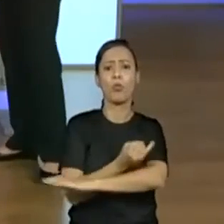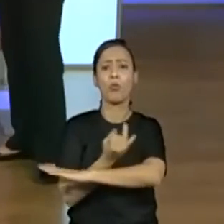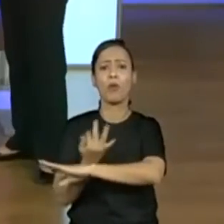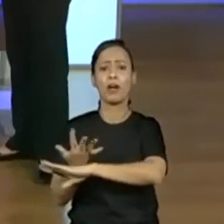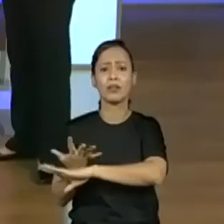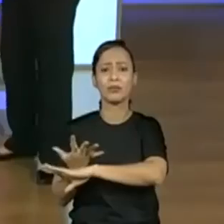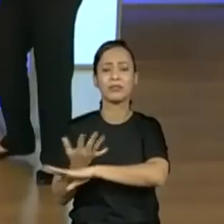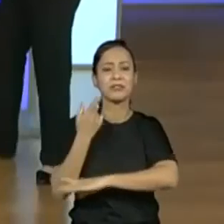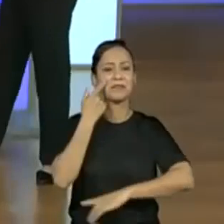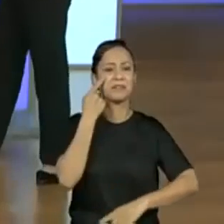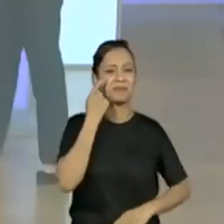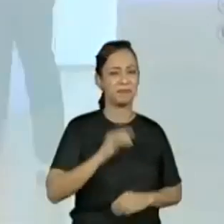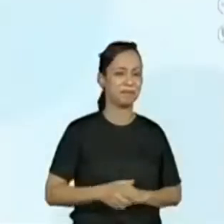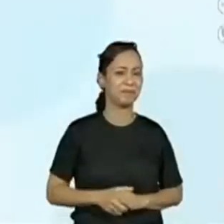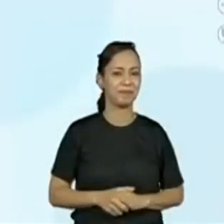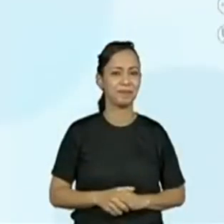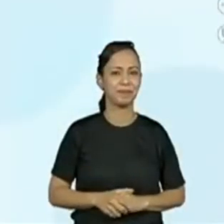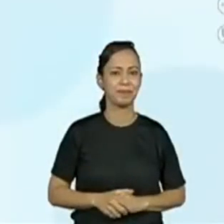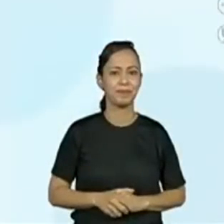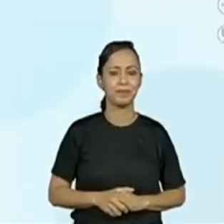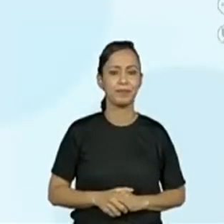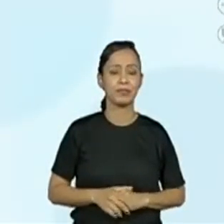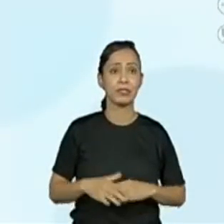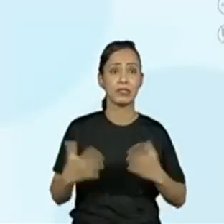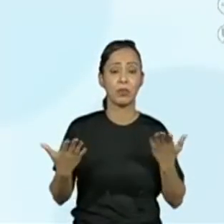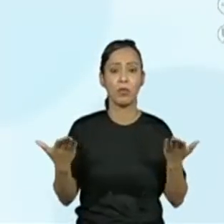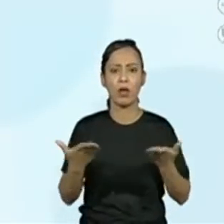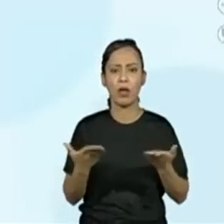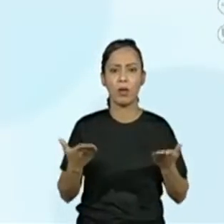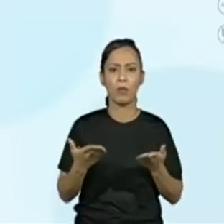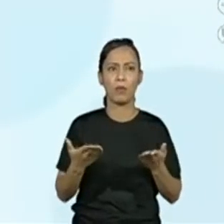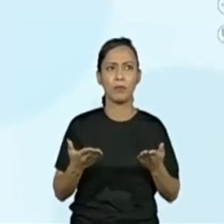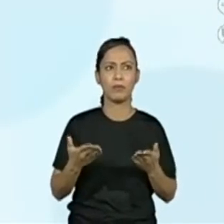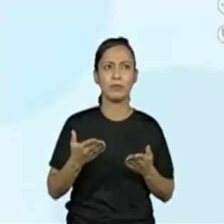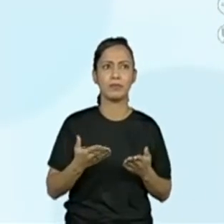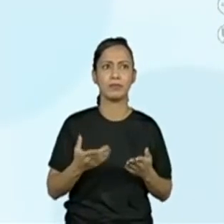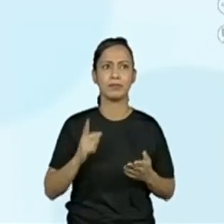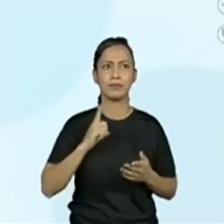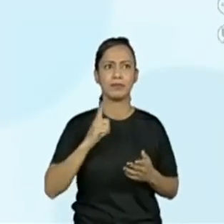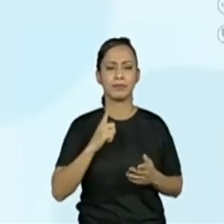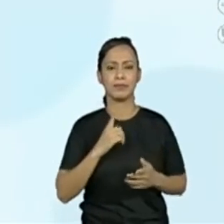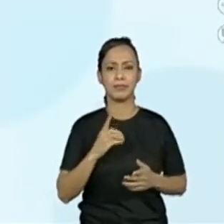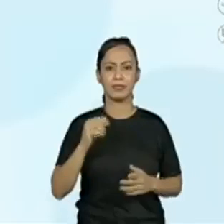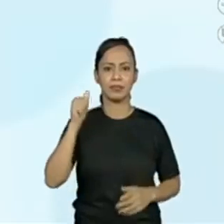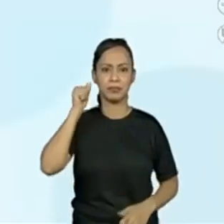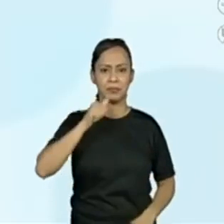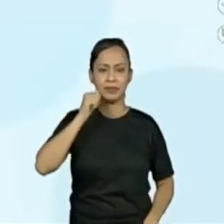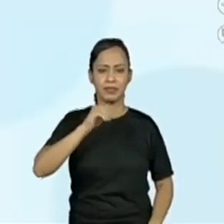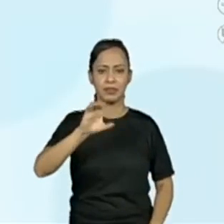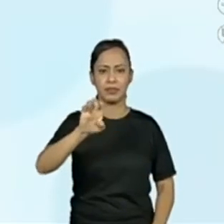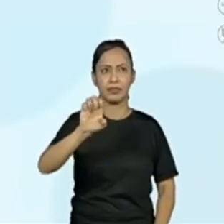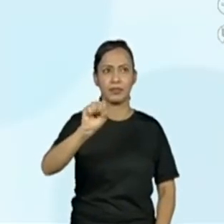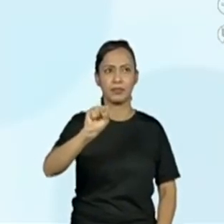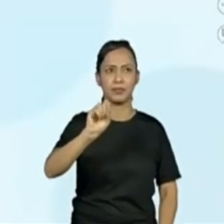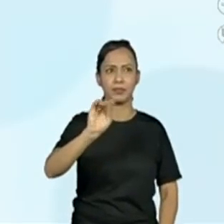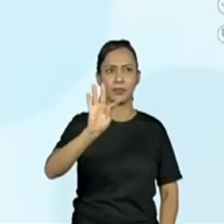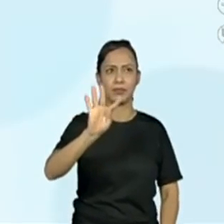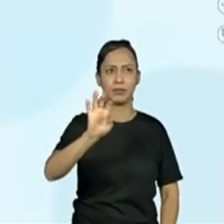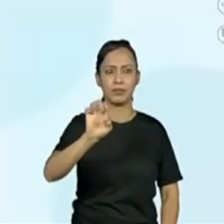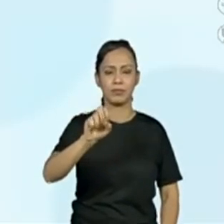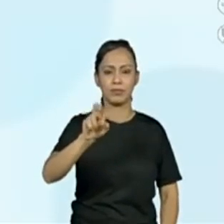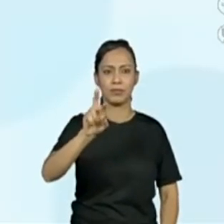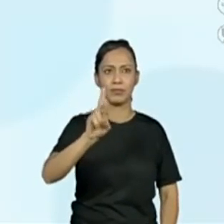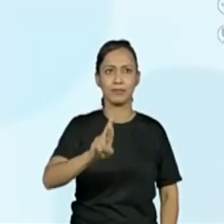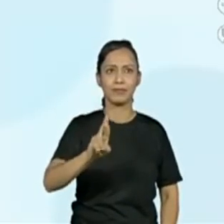Progenor, você lê para nós? Sim, Estela estava encantada com seus estudos sobre os sapos. Ela